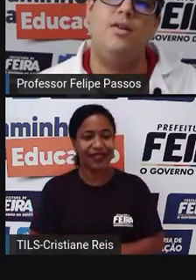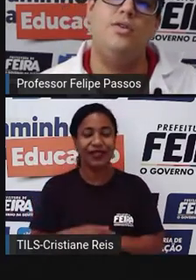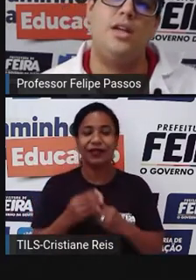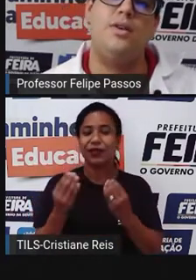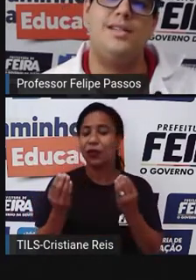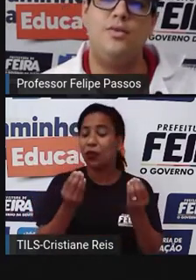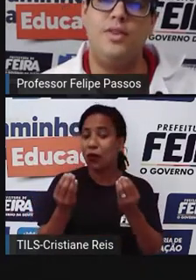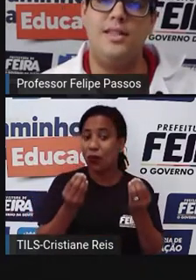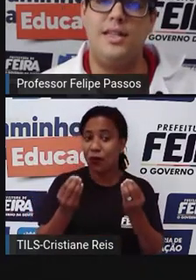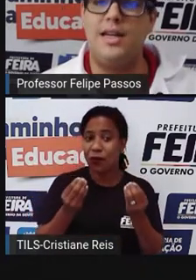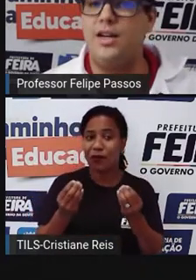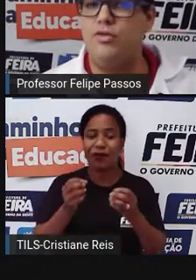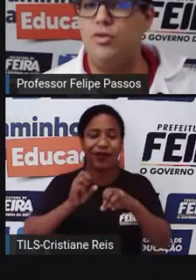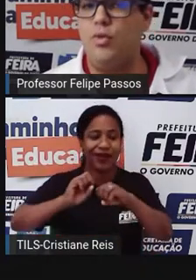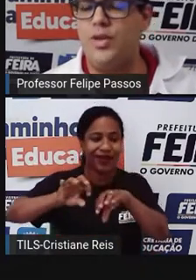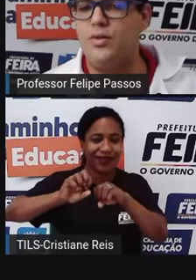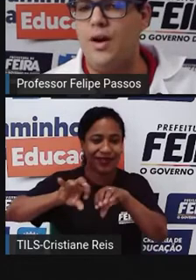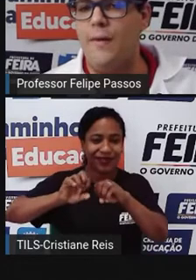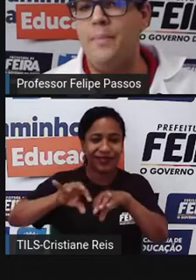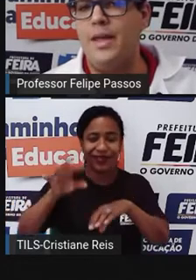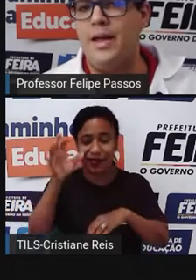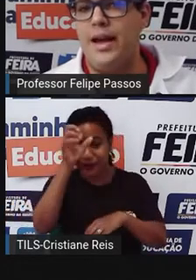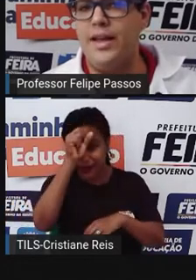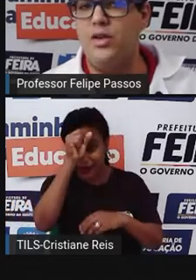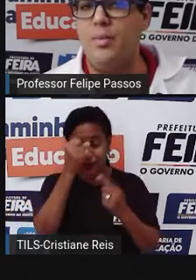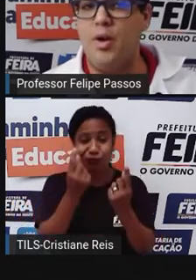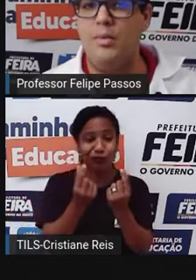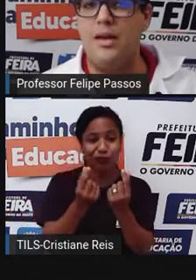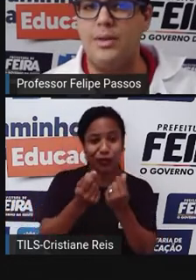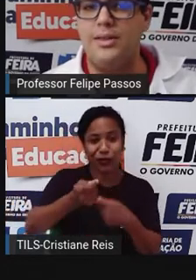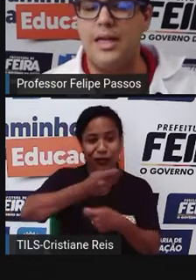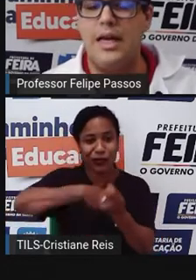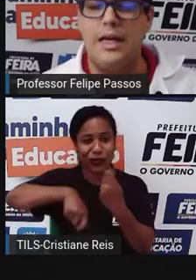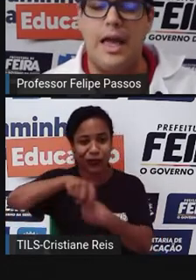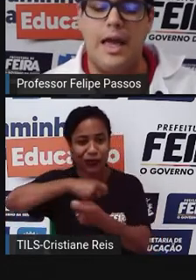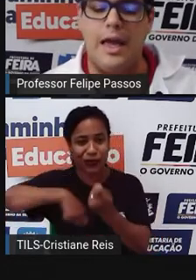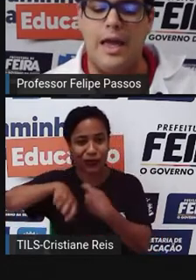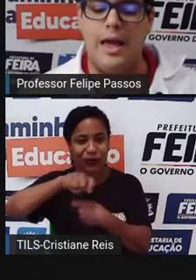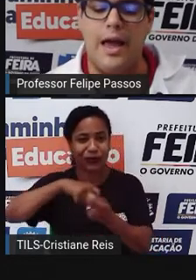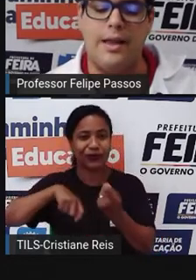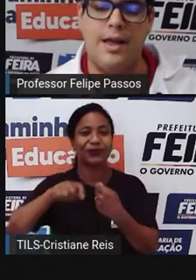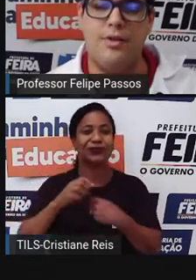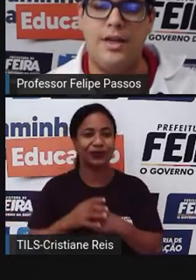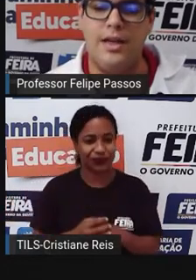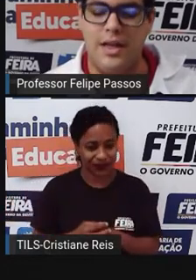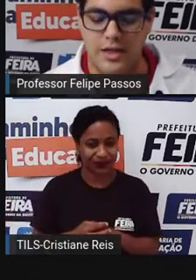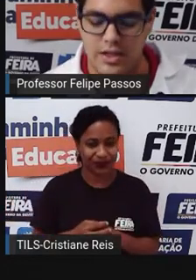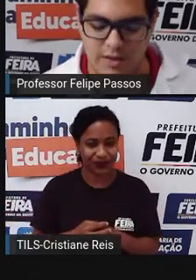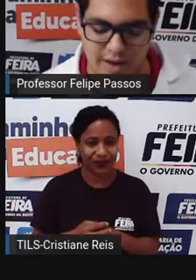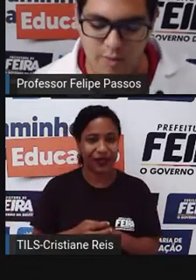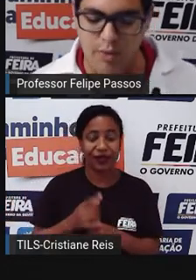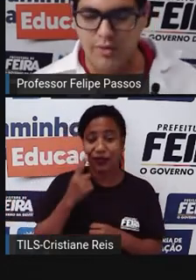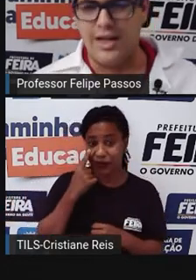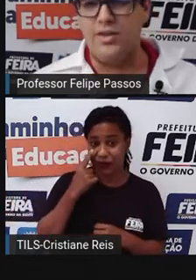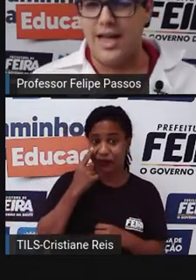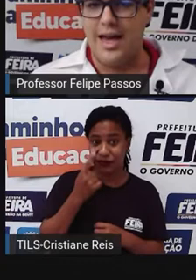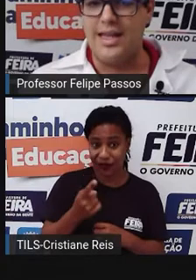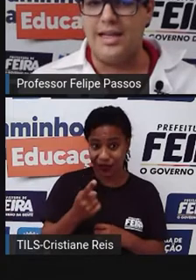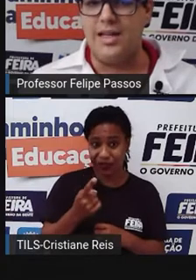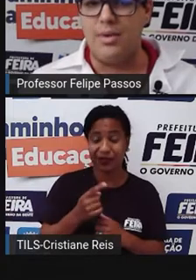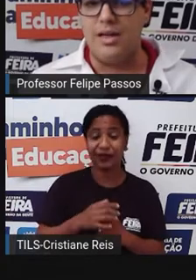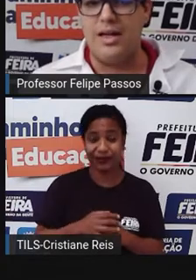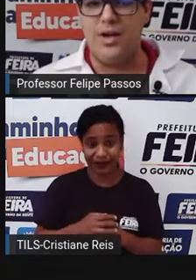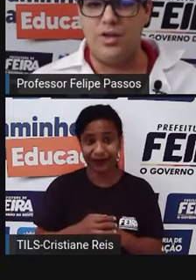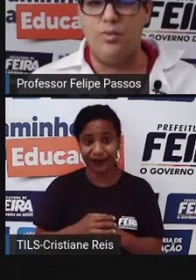Situações onde a educação financeira ajudou o pessoal a resolver problemas. É claro que a gente tem que falar um pouquinho da nossa